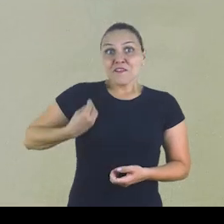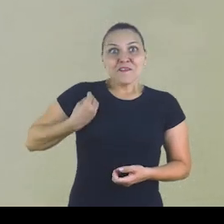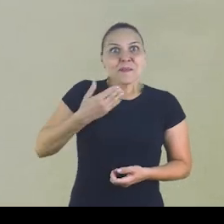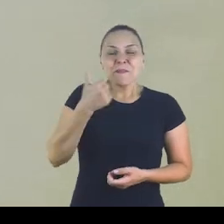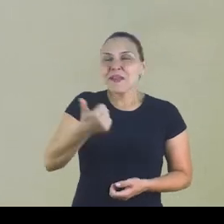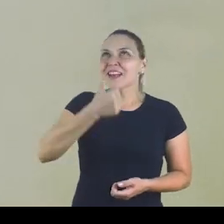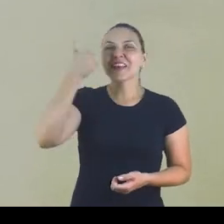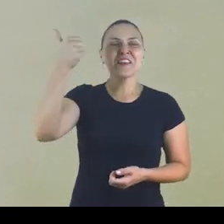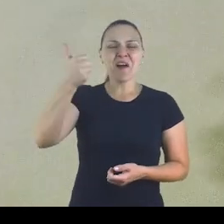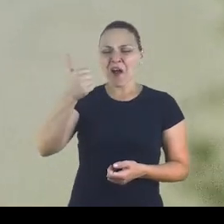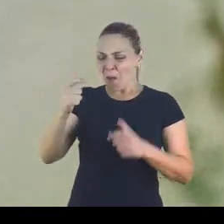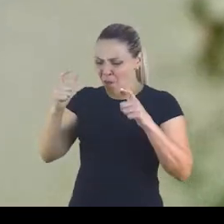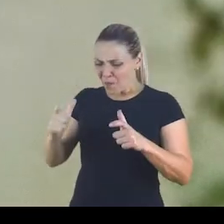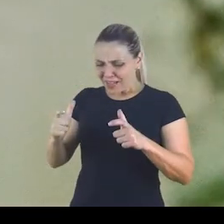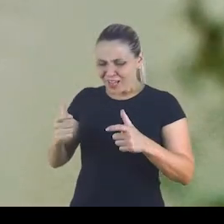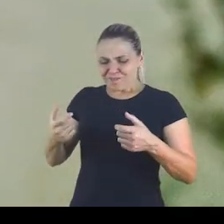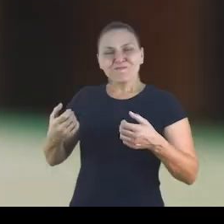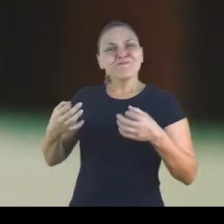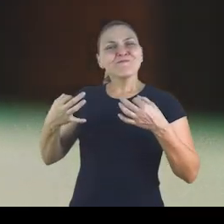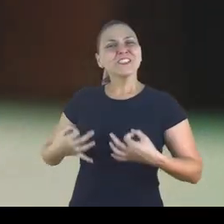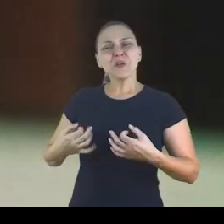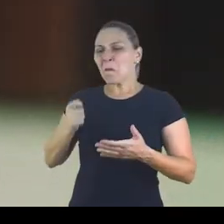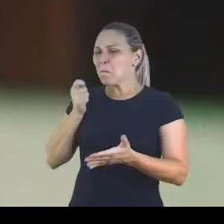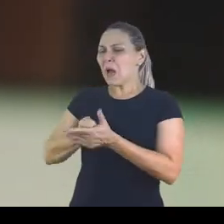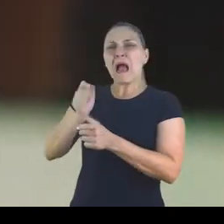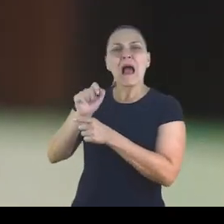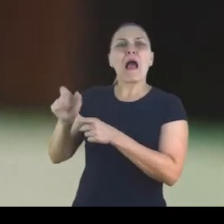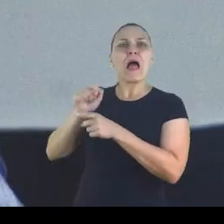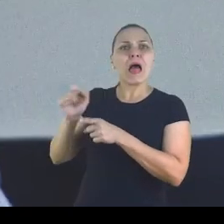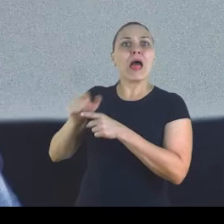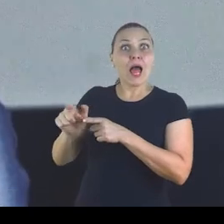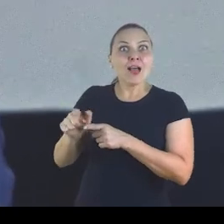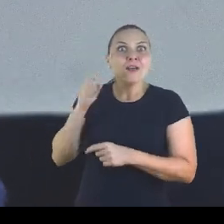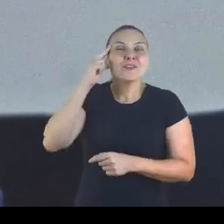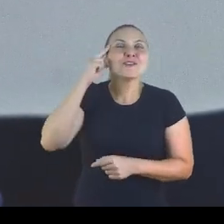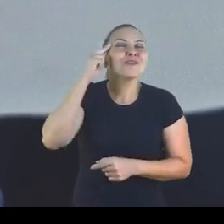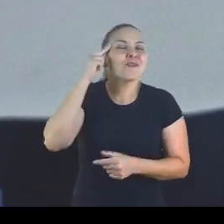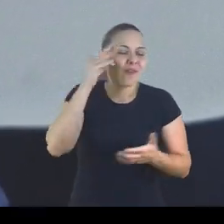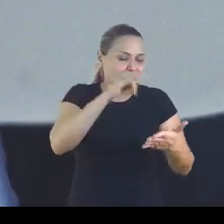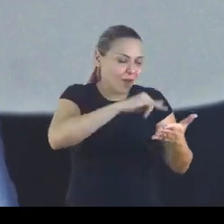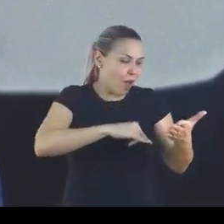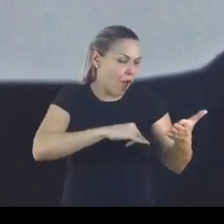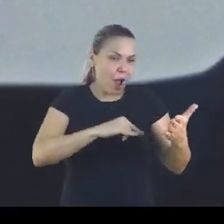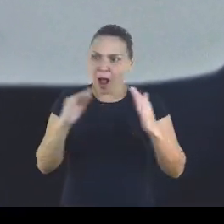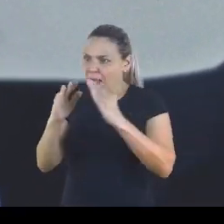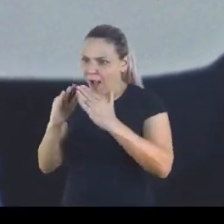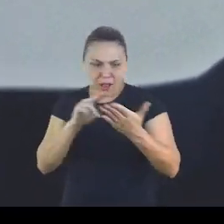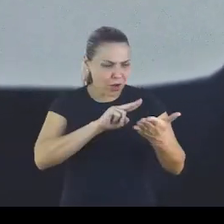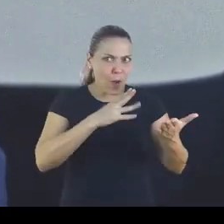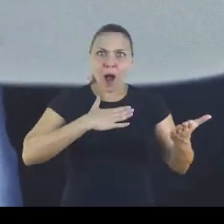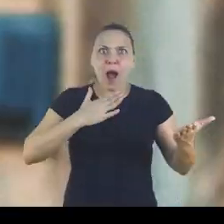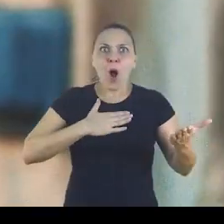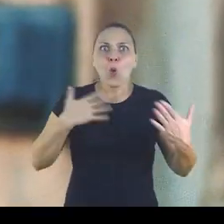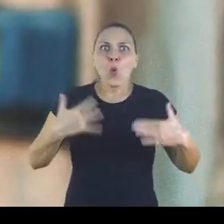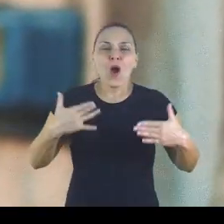Viver melhor é ter um lugar digno que eu não precise pagar aluguel. O meu maior sonho é ter a escritura da minha casa no